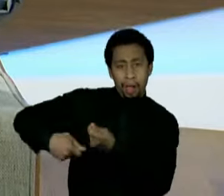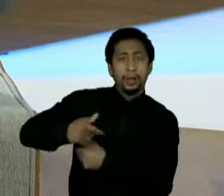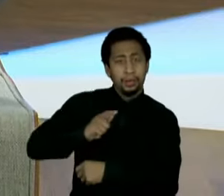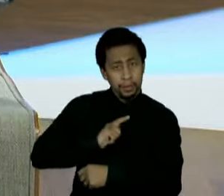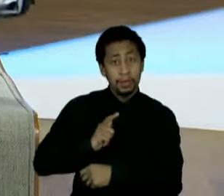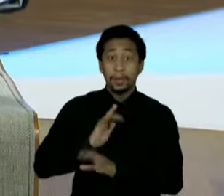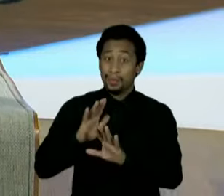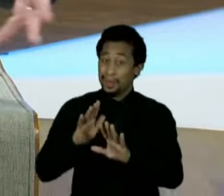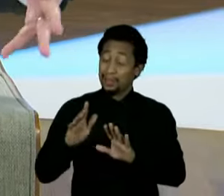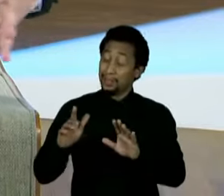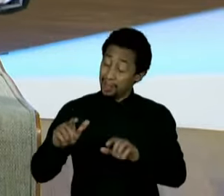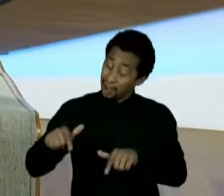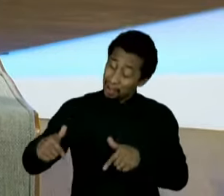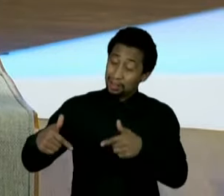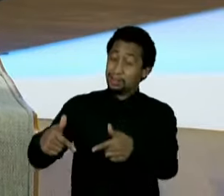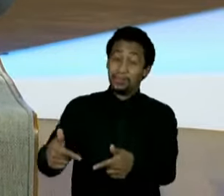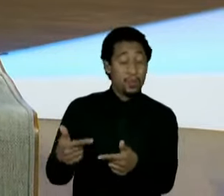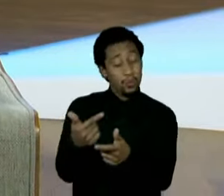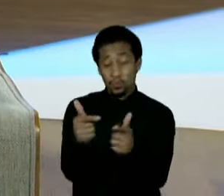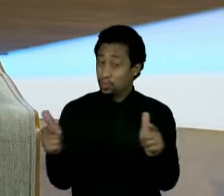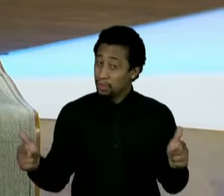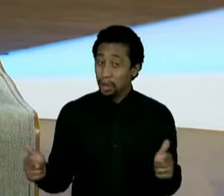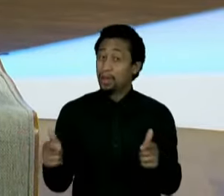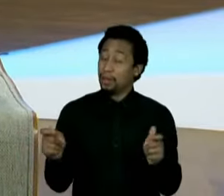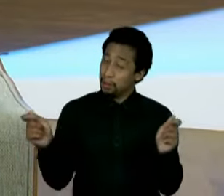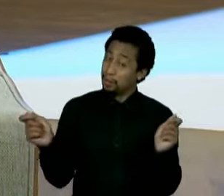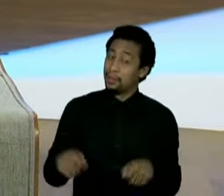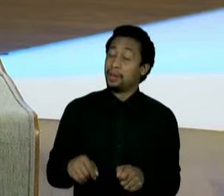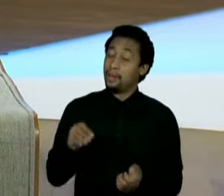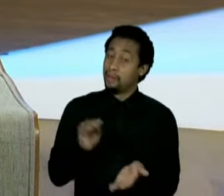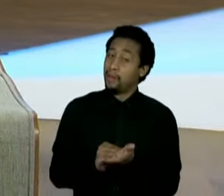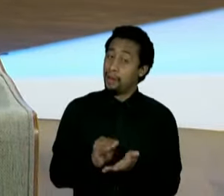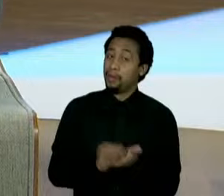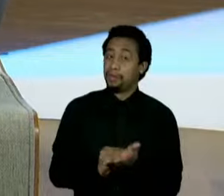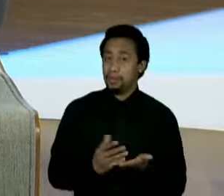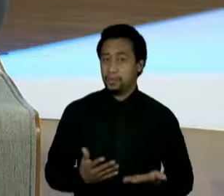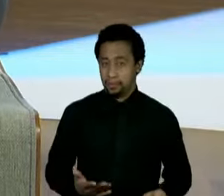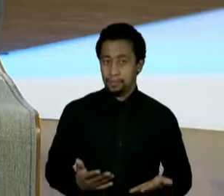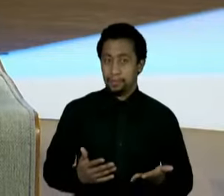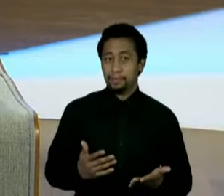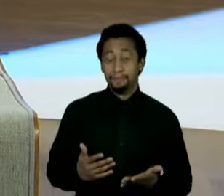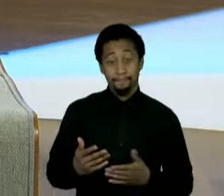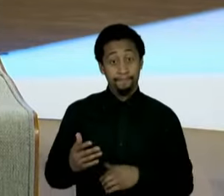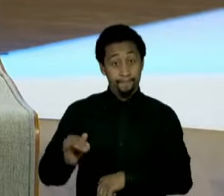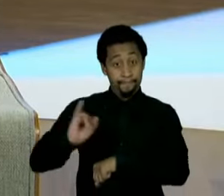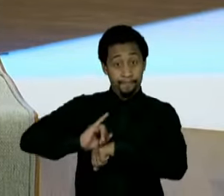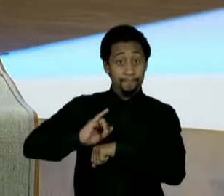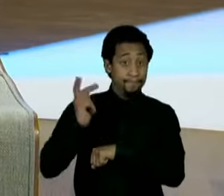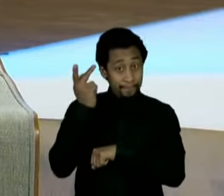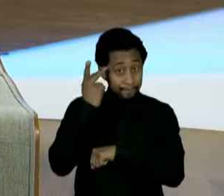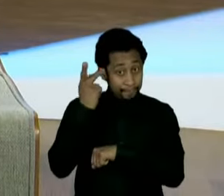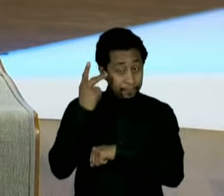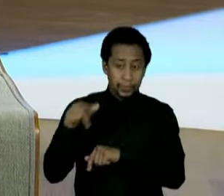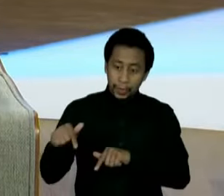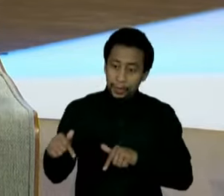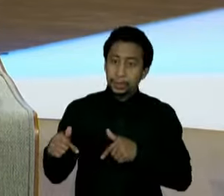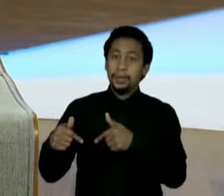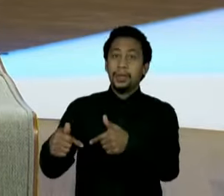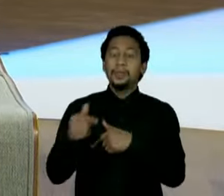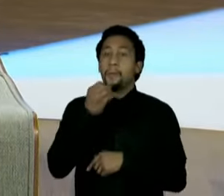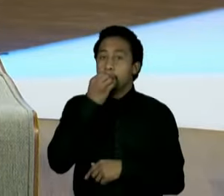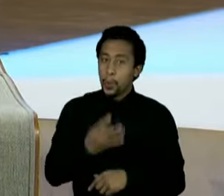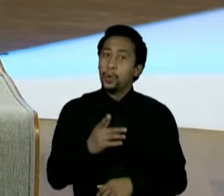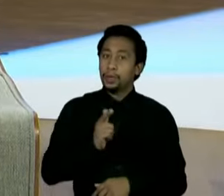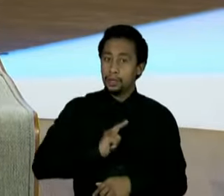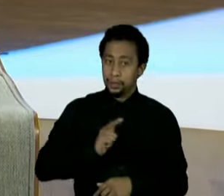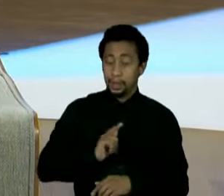tudo, um grau de incompetência do poder público que... E acho que São Paulo, capital, tem diversas ações na capital que precisam ser feitas pelo